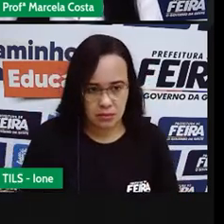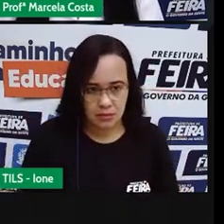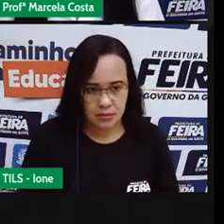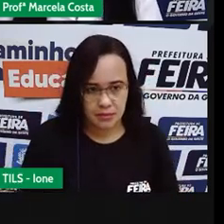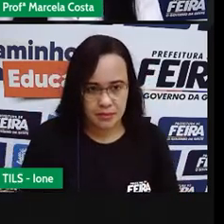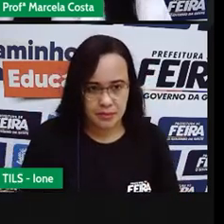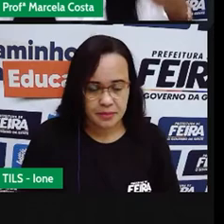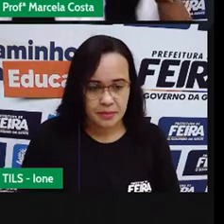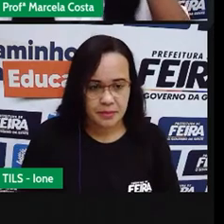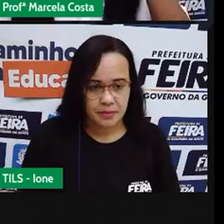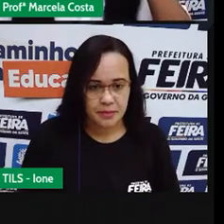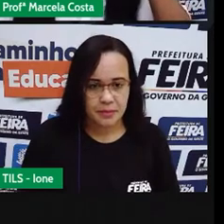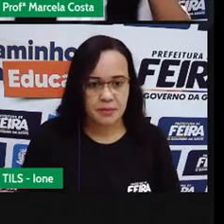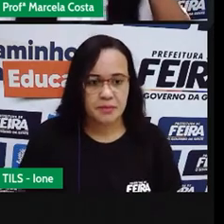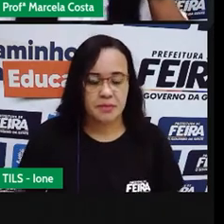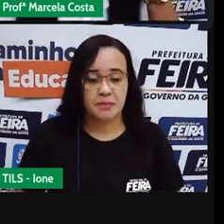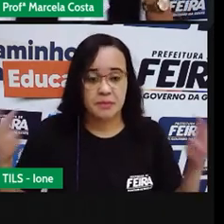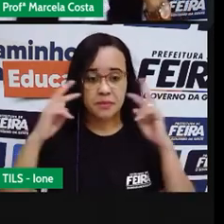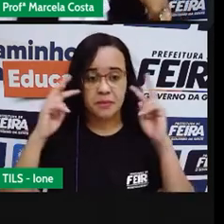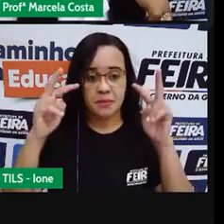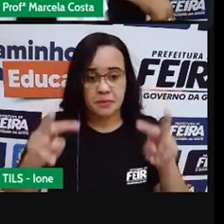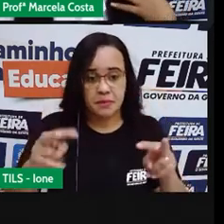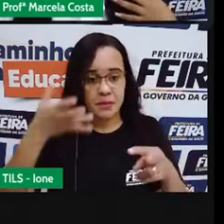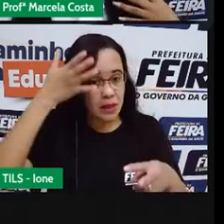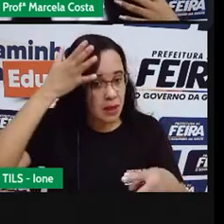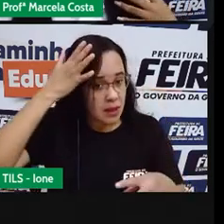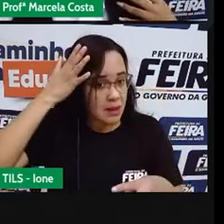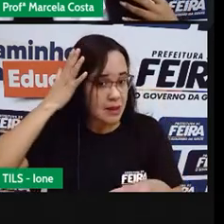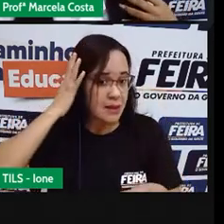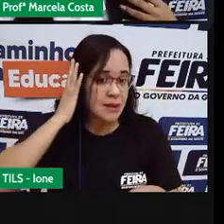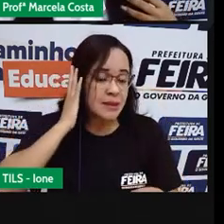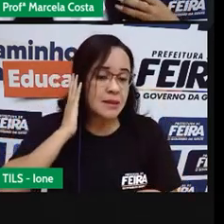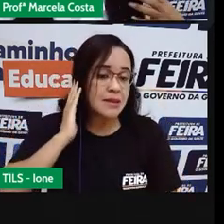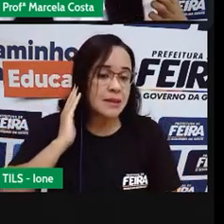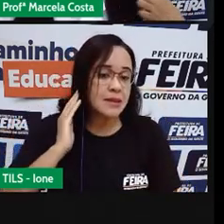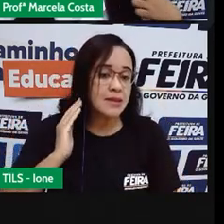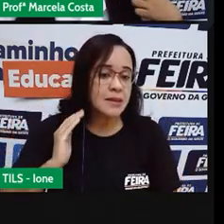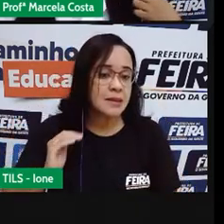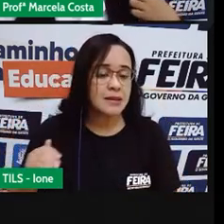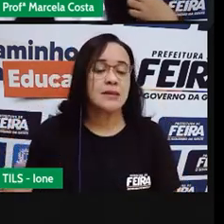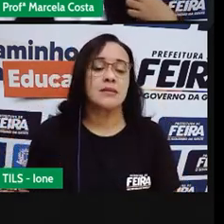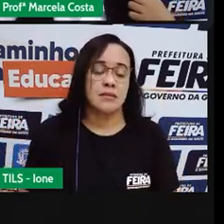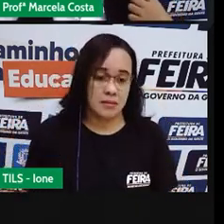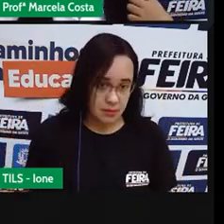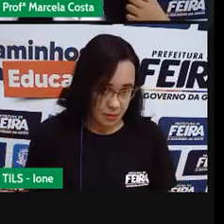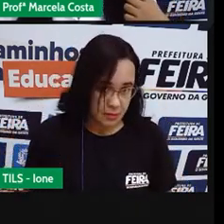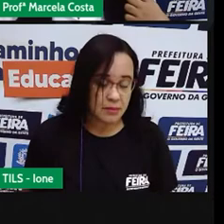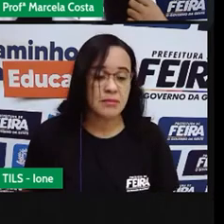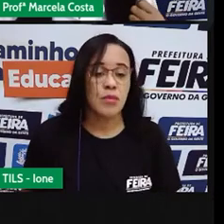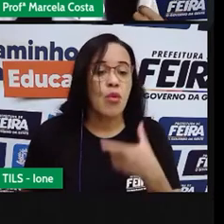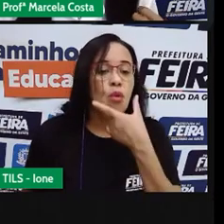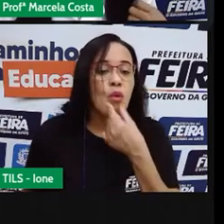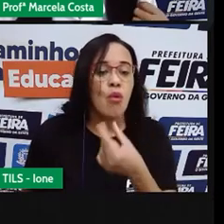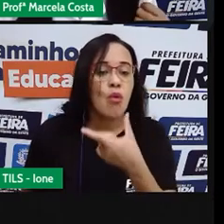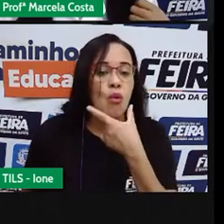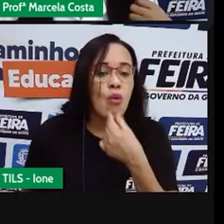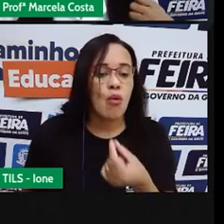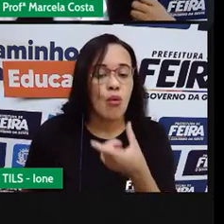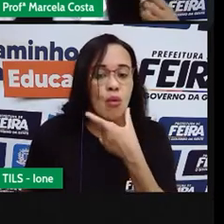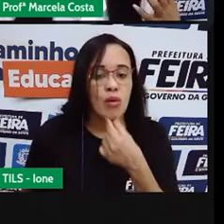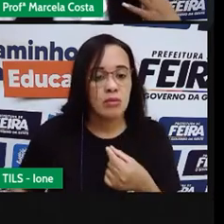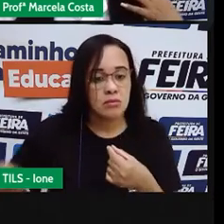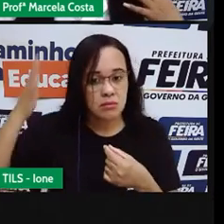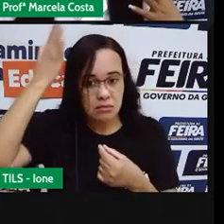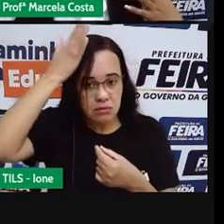Olha A gente vê Que esse homem Ele tem um cabelo Liso Né Que agora É figura De um homem Ele tem um